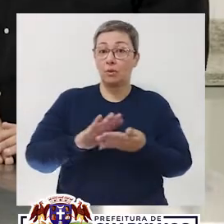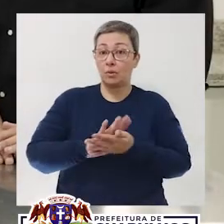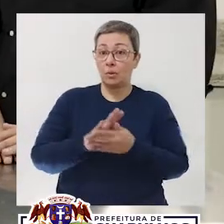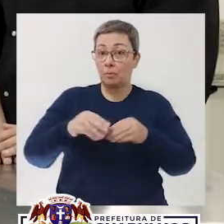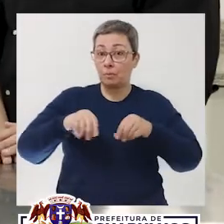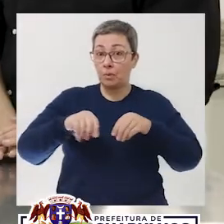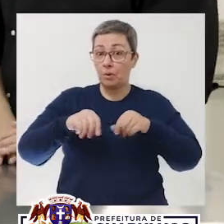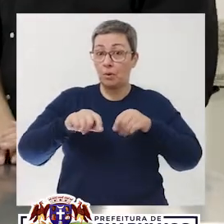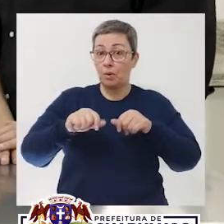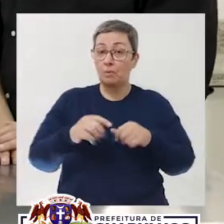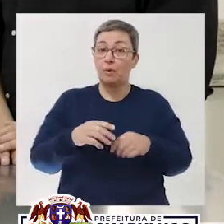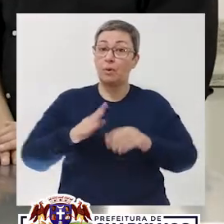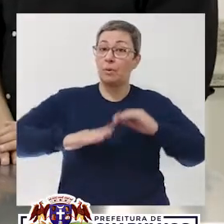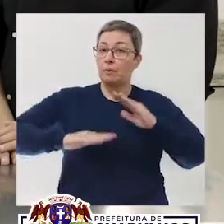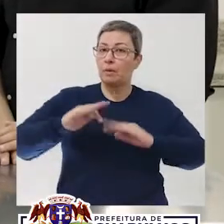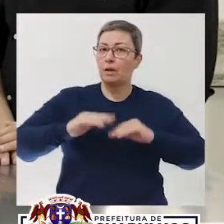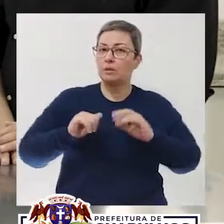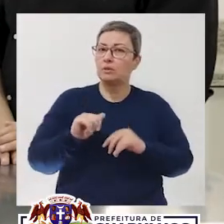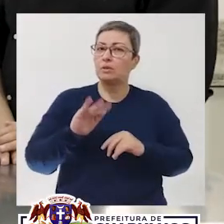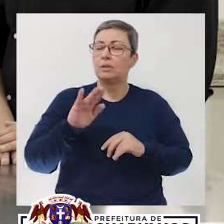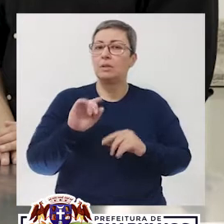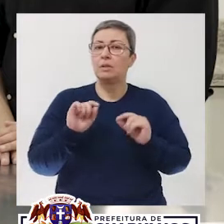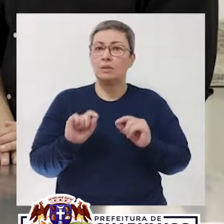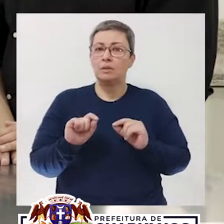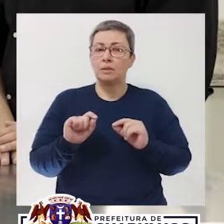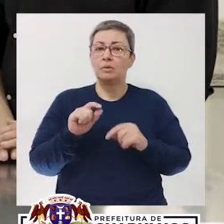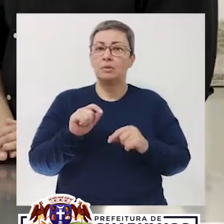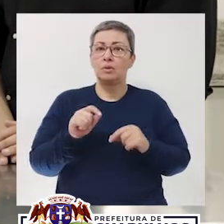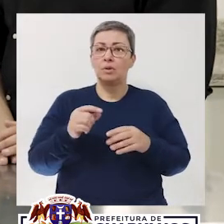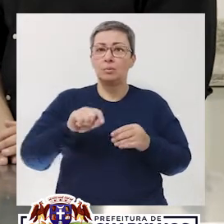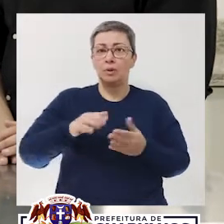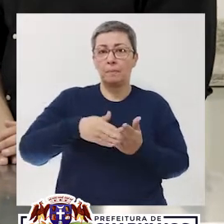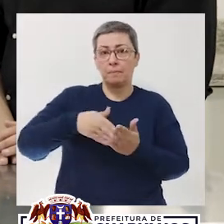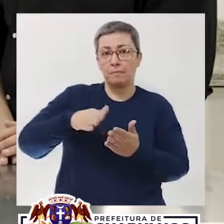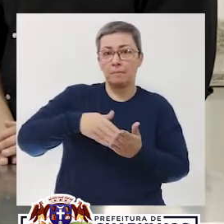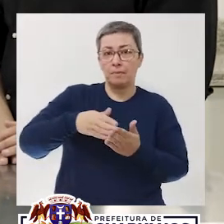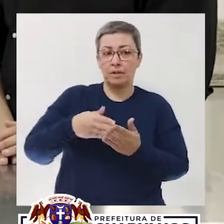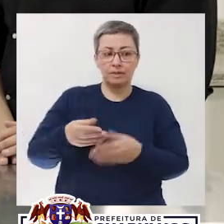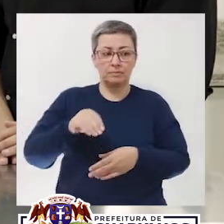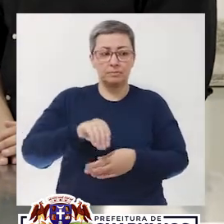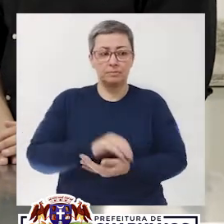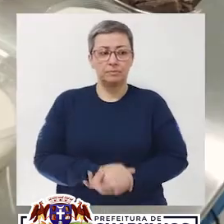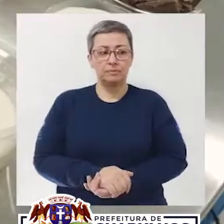Após triturar, o jeito mais prático de fazer, colocar a margarina.